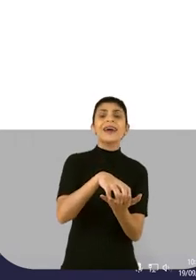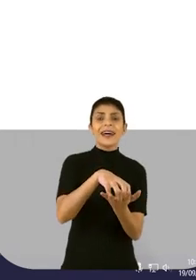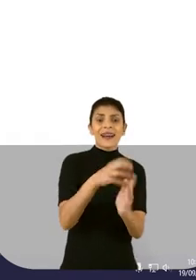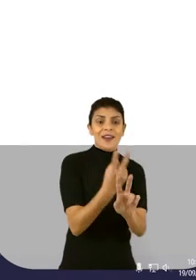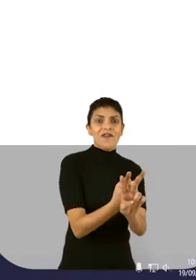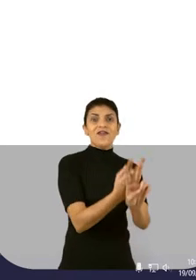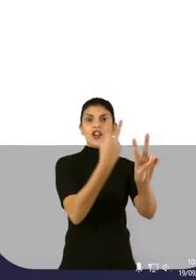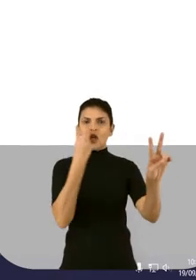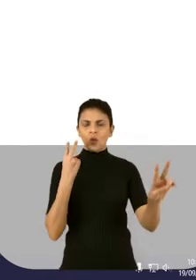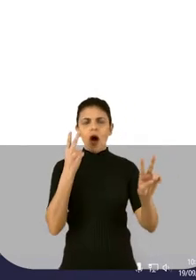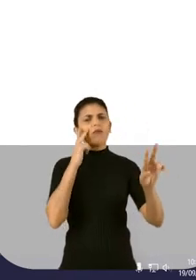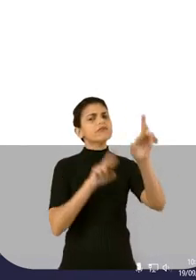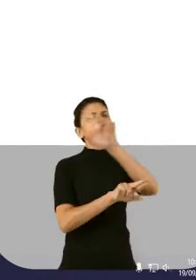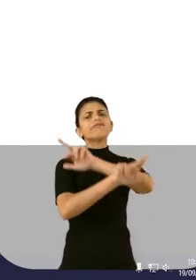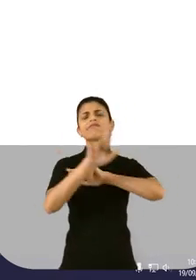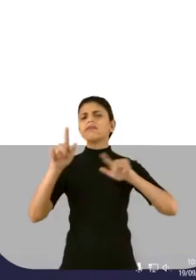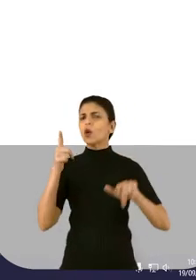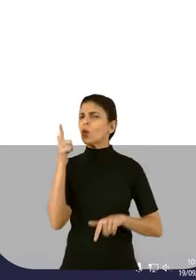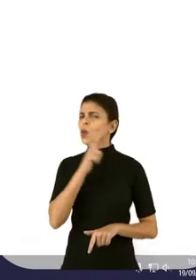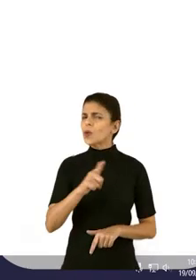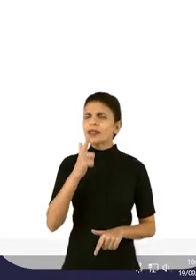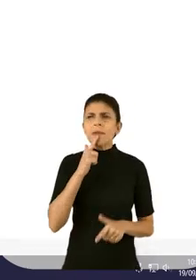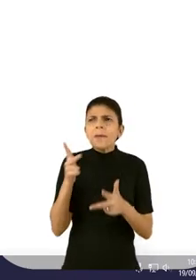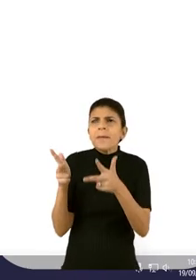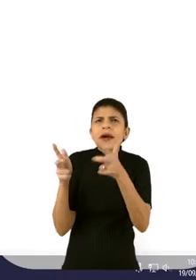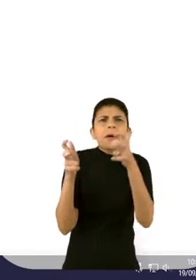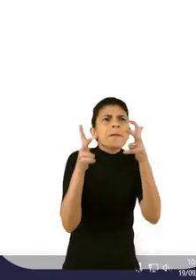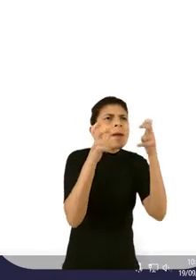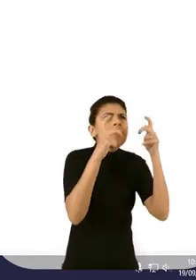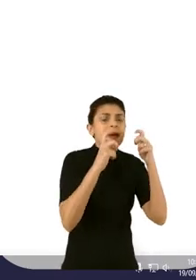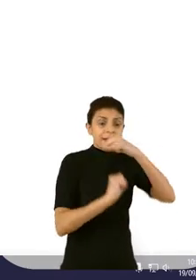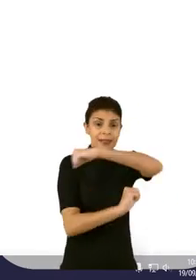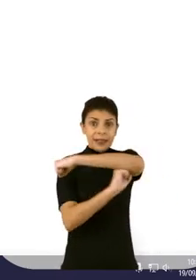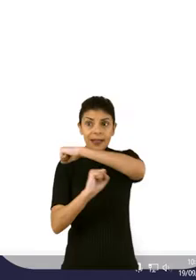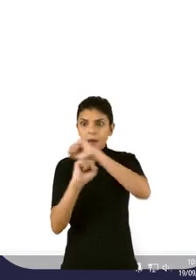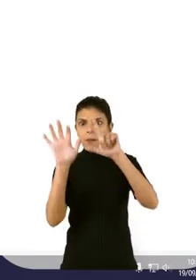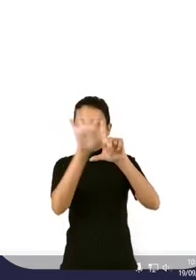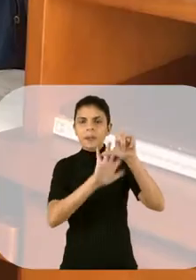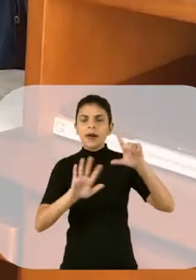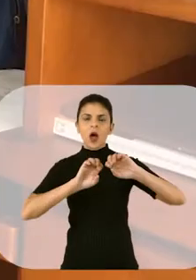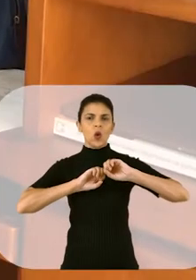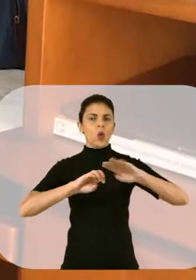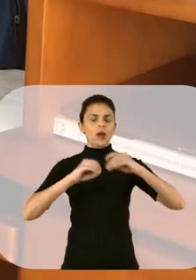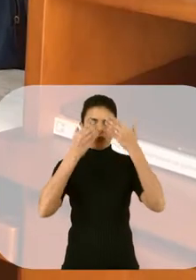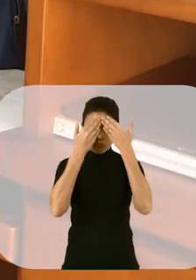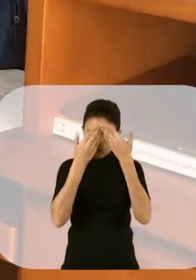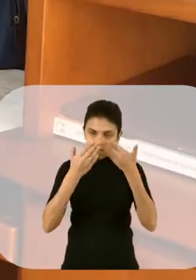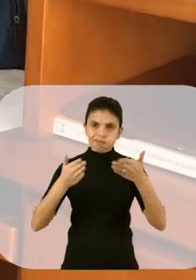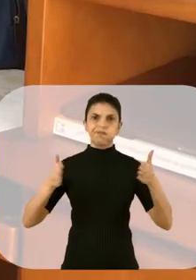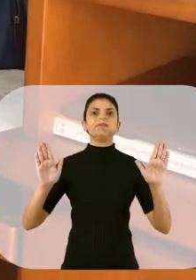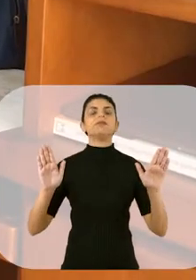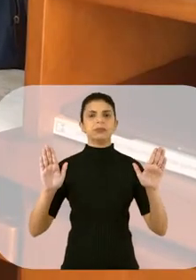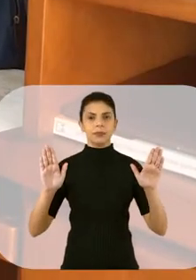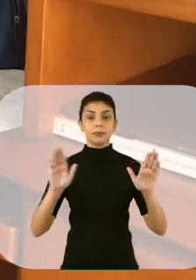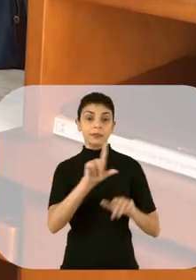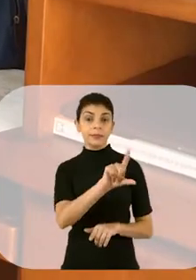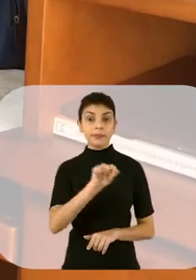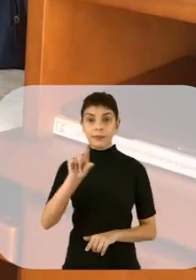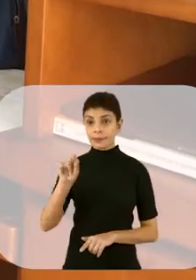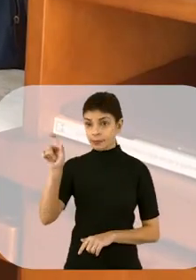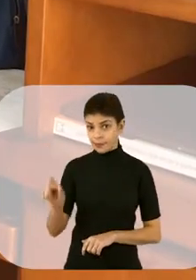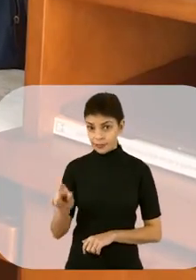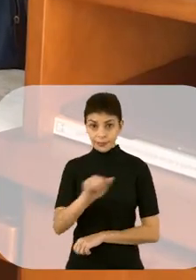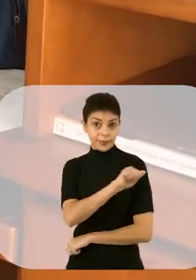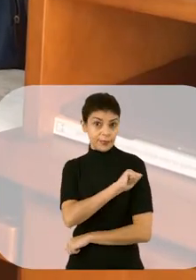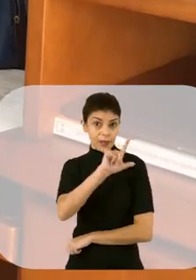espaço extremamente versátil, onde a gente consegue tratar a educação de uma forma muito ampla, desde a